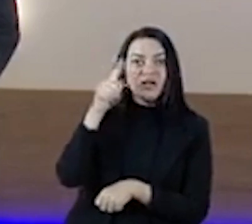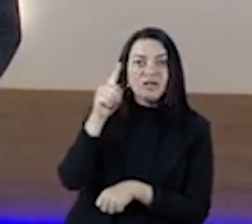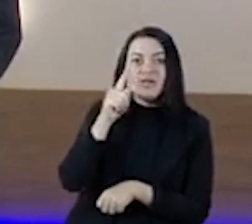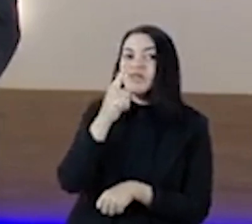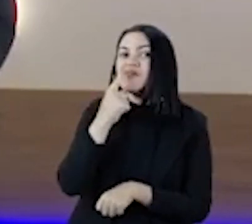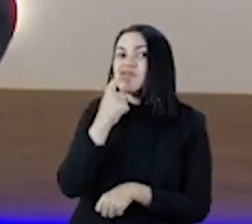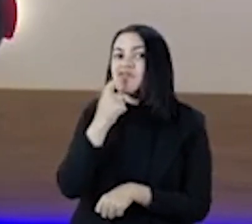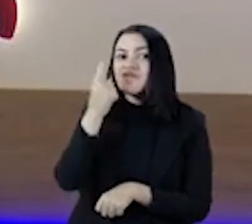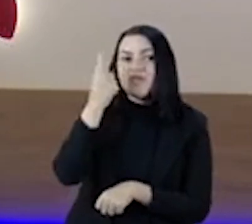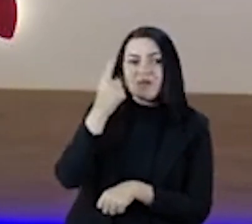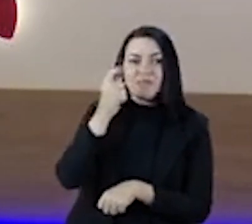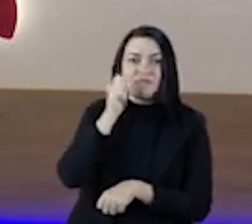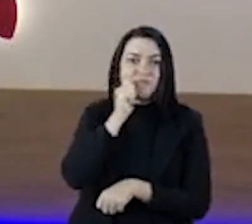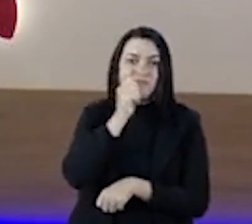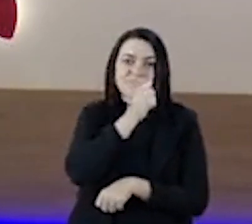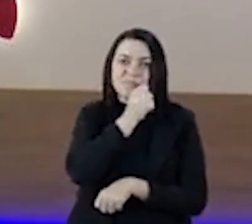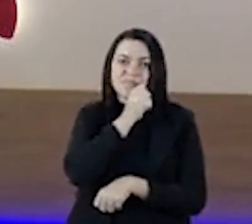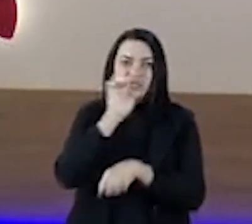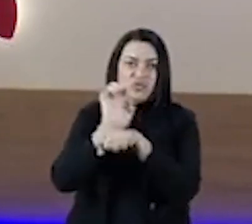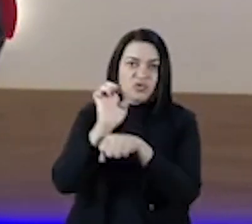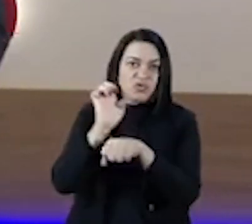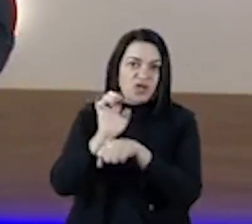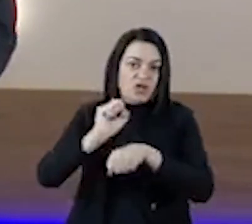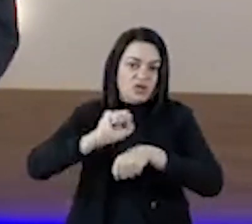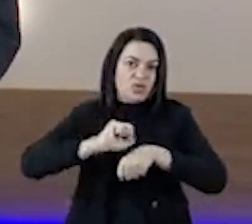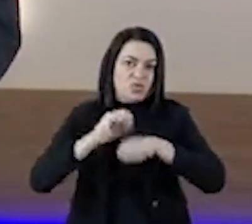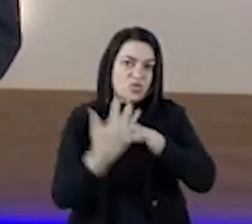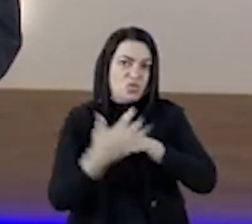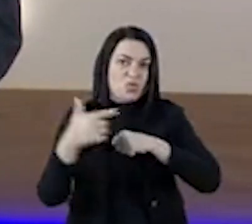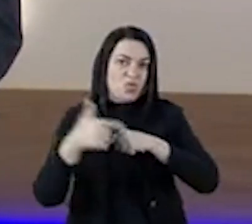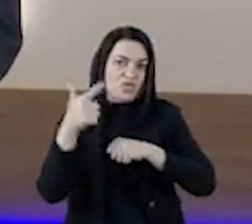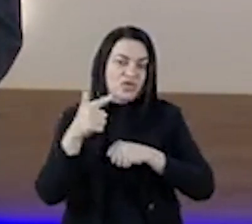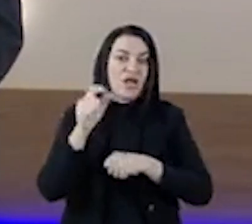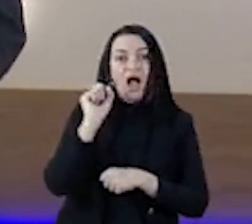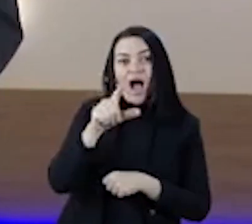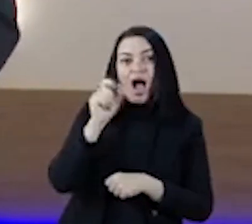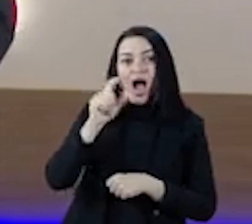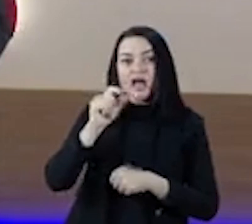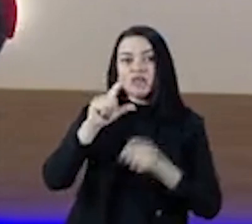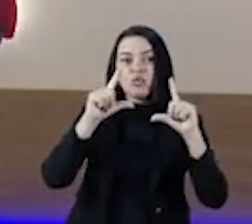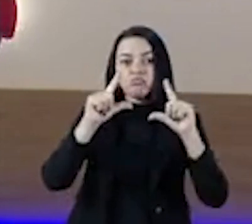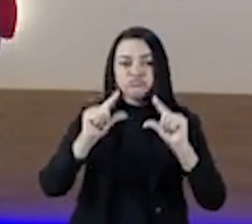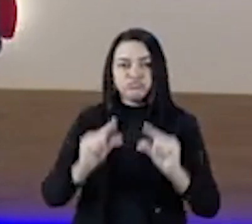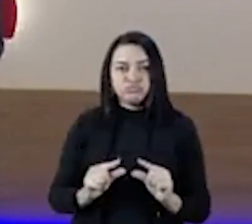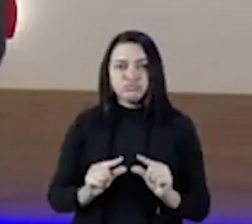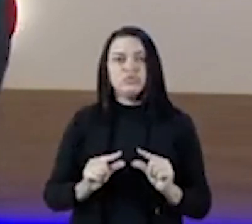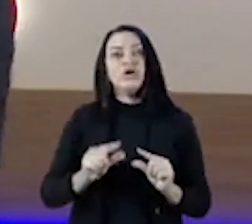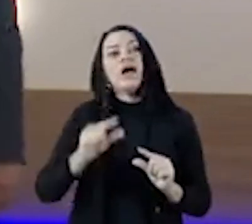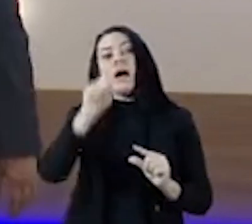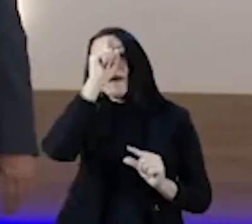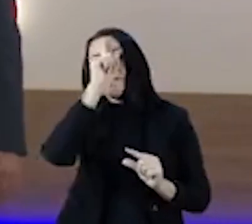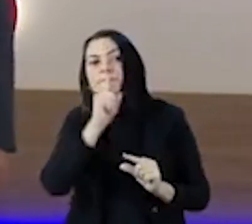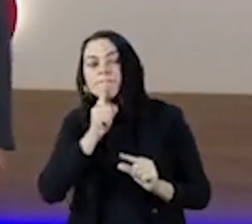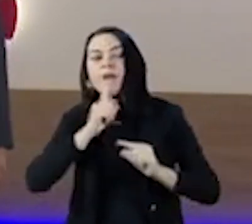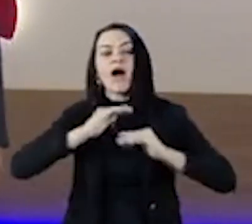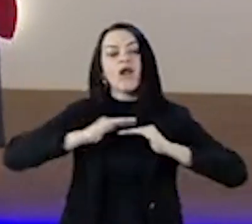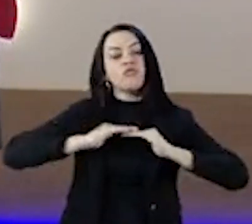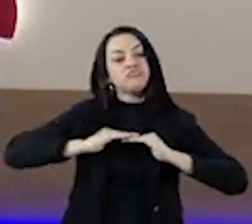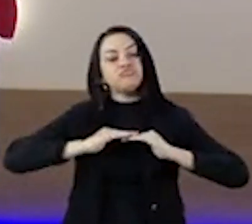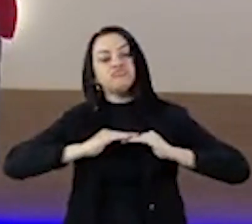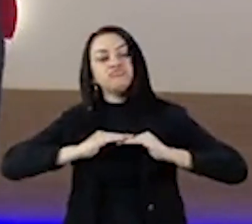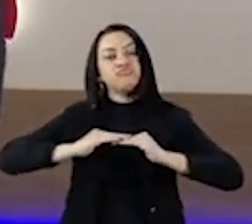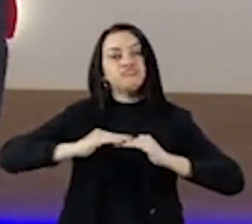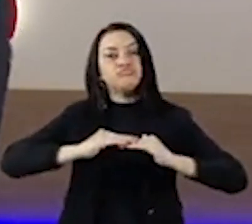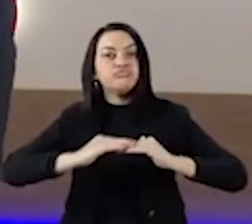Com a atenção redobrada para o primeiro semestre de 2021 Período típico de chuvas e coincidência de doenças